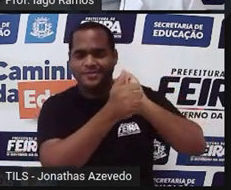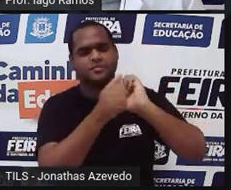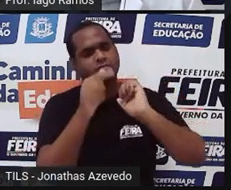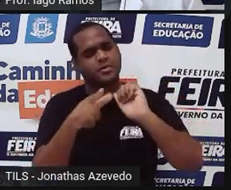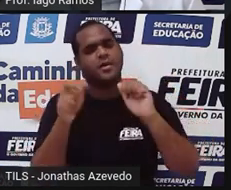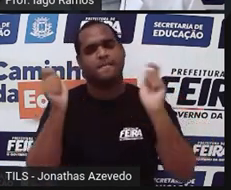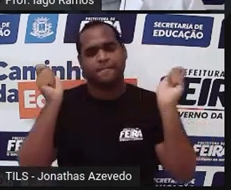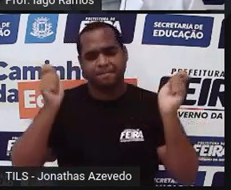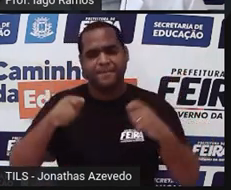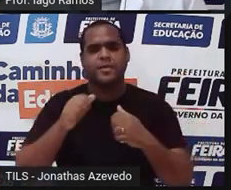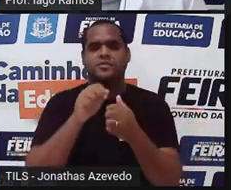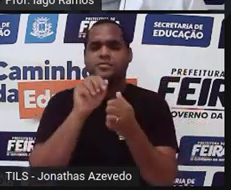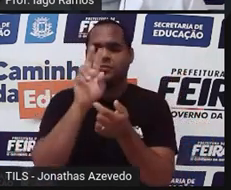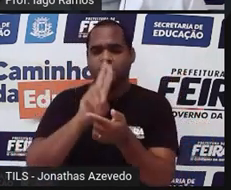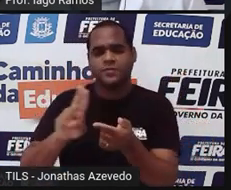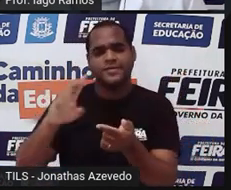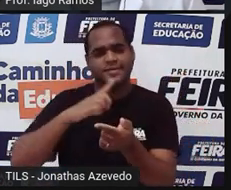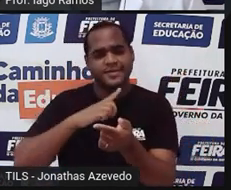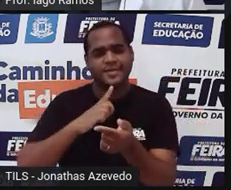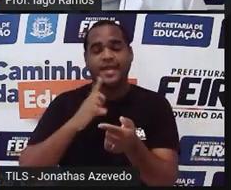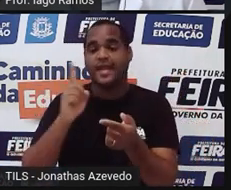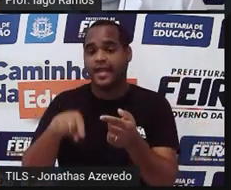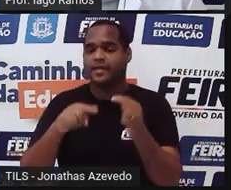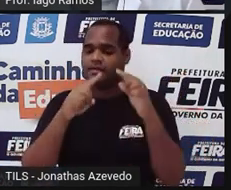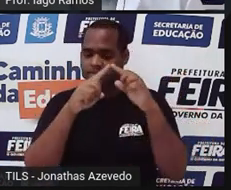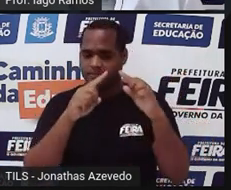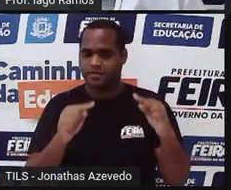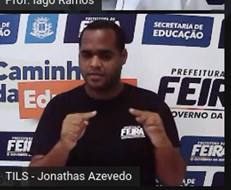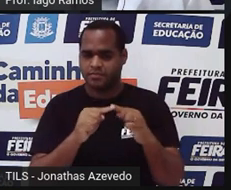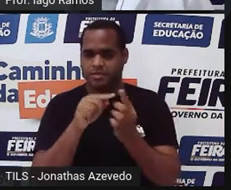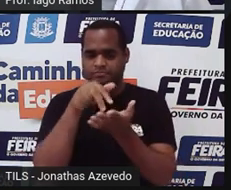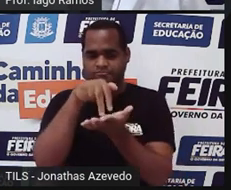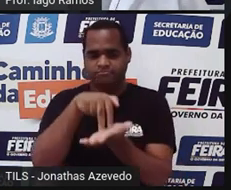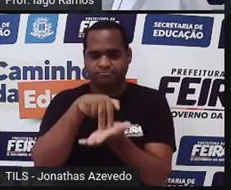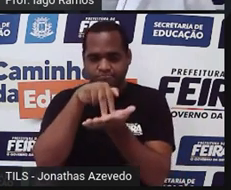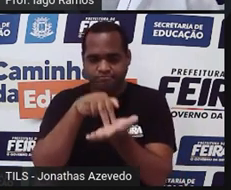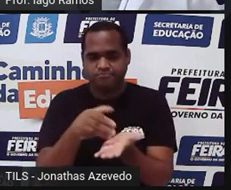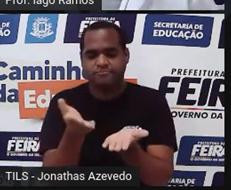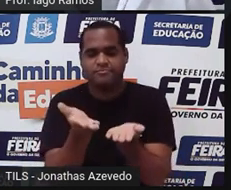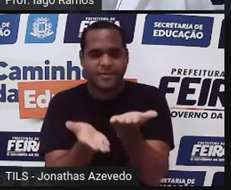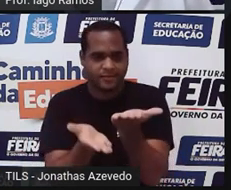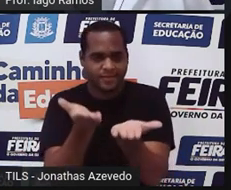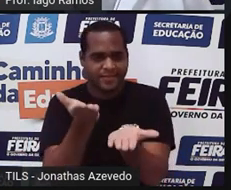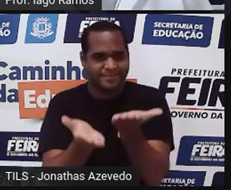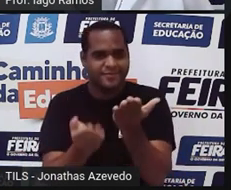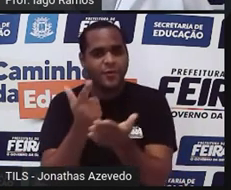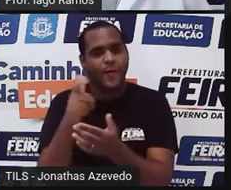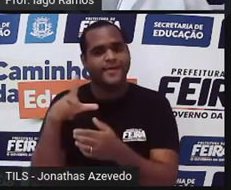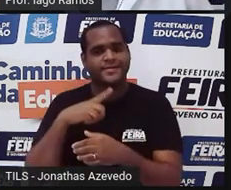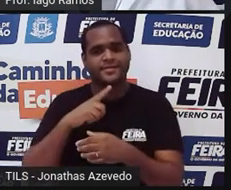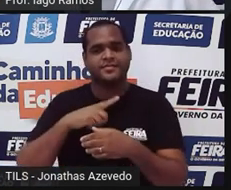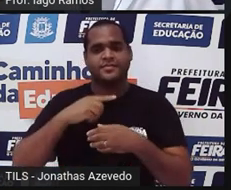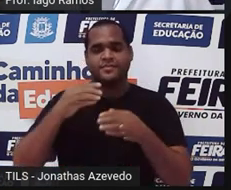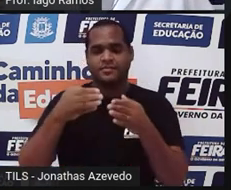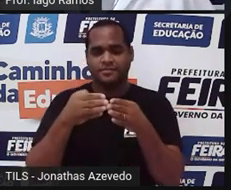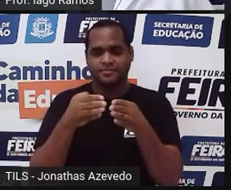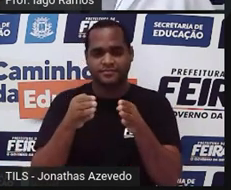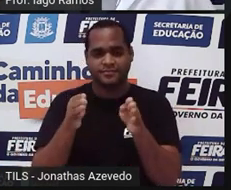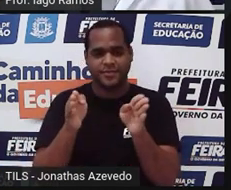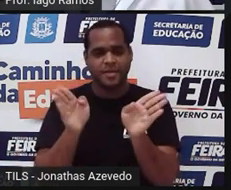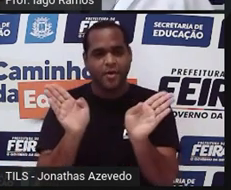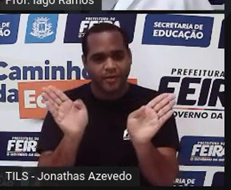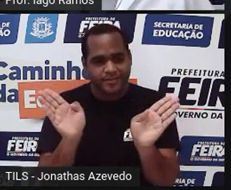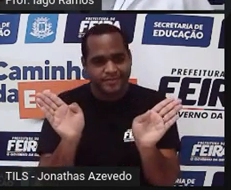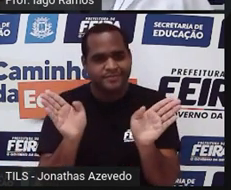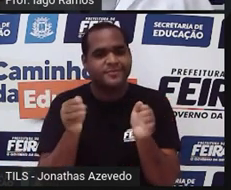o formato de triângulo para estabilizar outras formas, como, por exemplo, essas porteiras aqui,